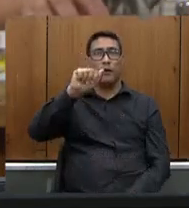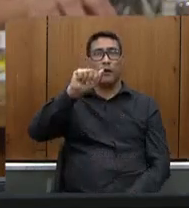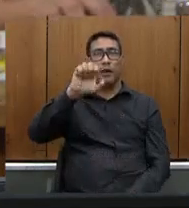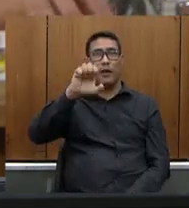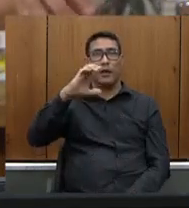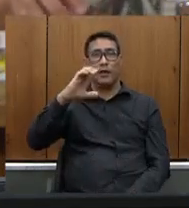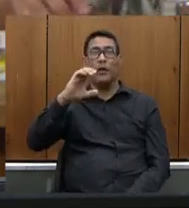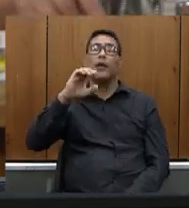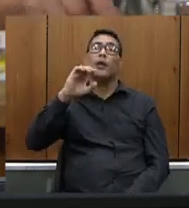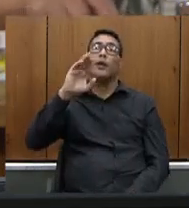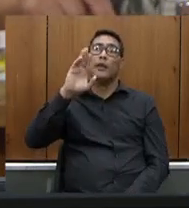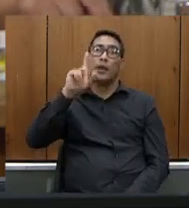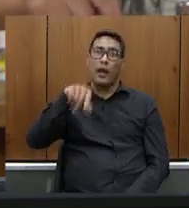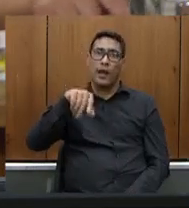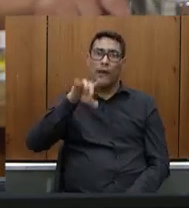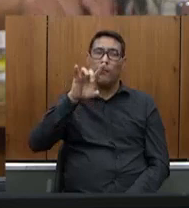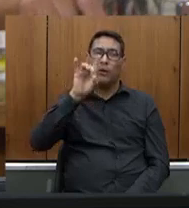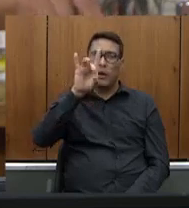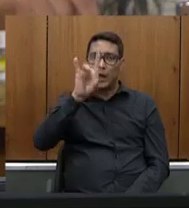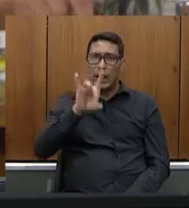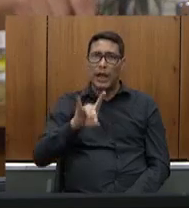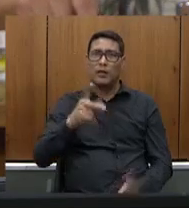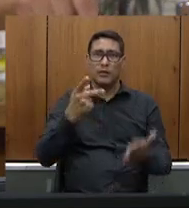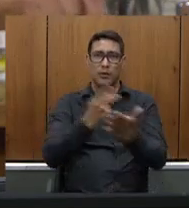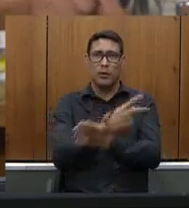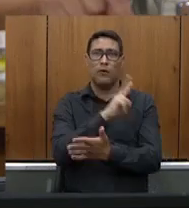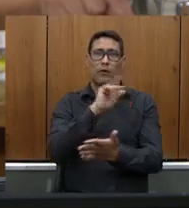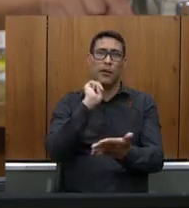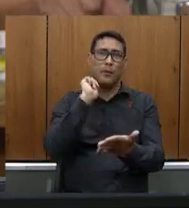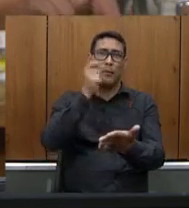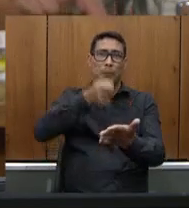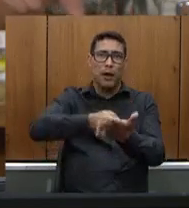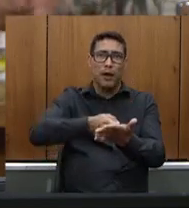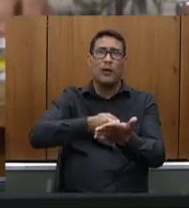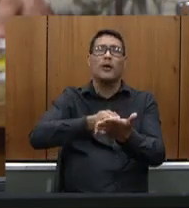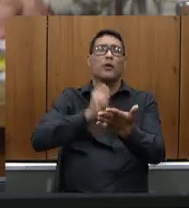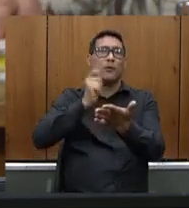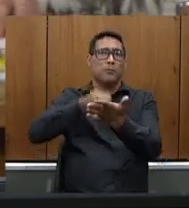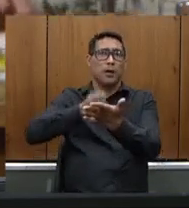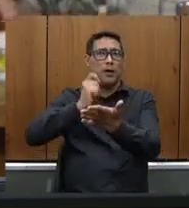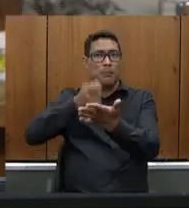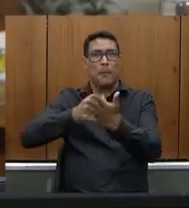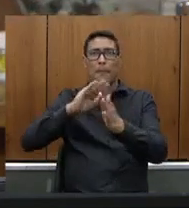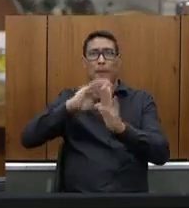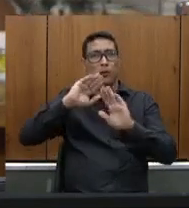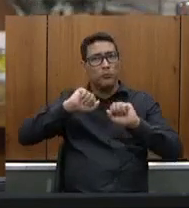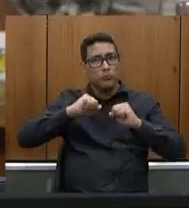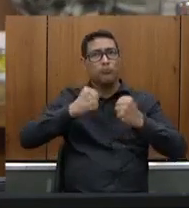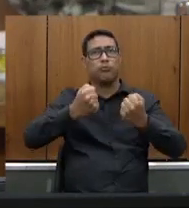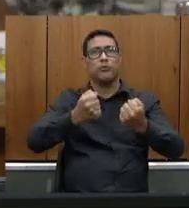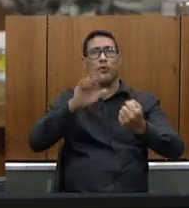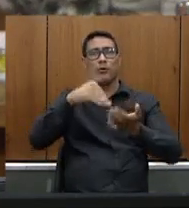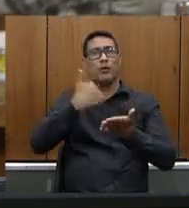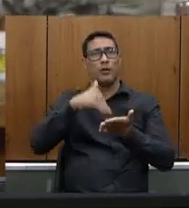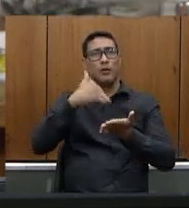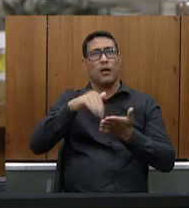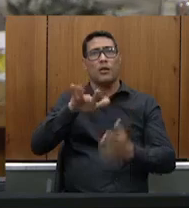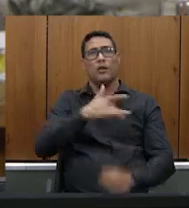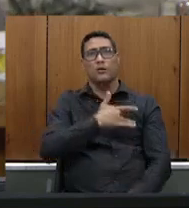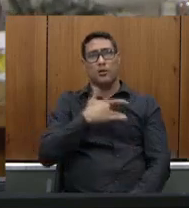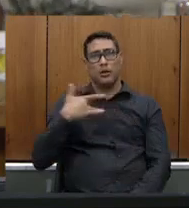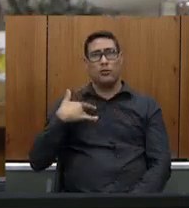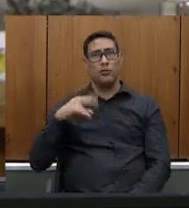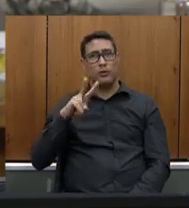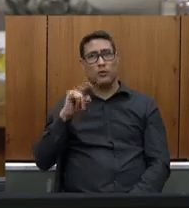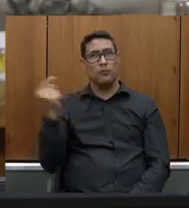procedimento por sessão será pago assim com a habilitação e todo o esforço da Secretaria Municipal de Saúde será empenhado nisso